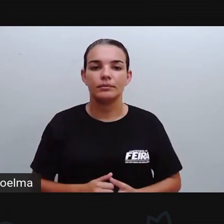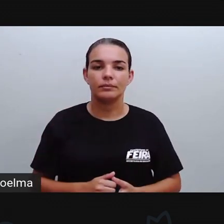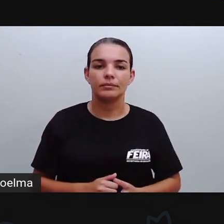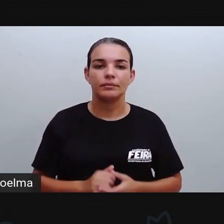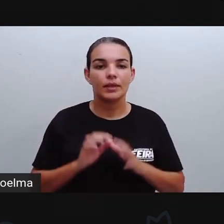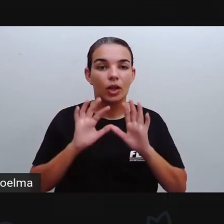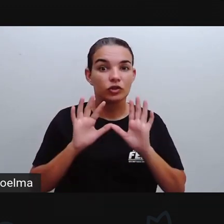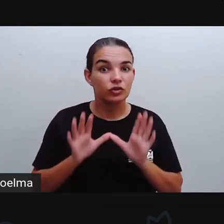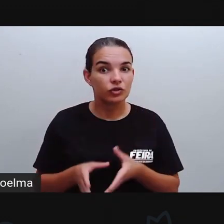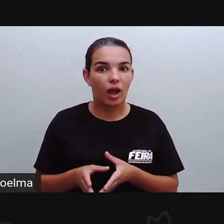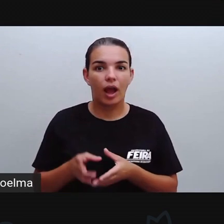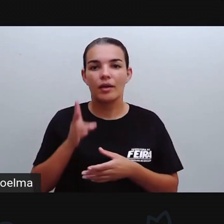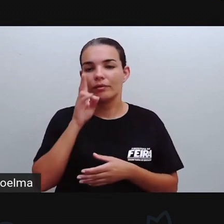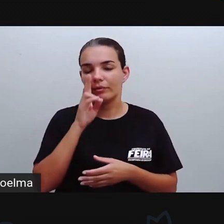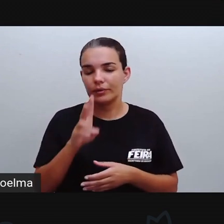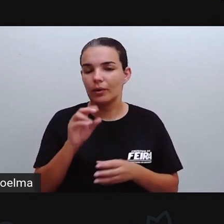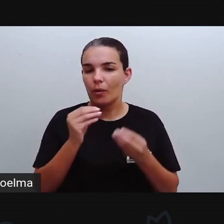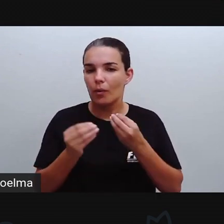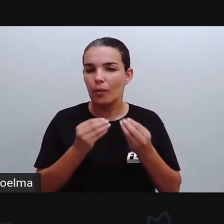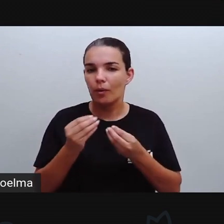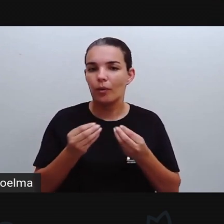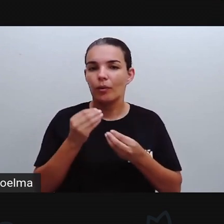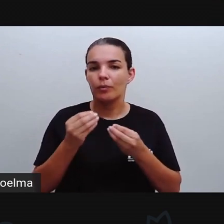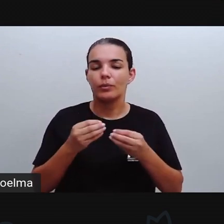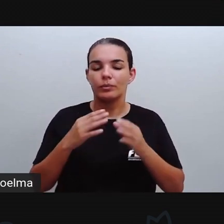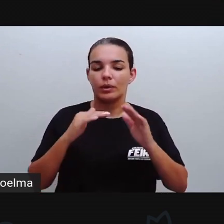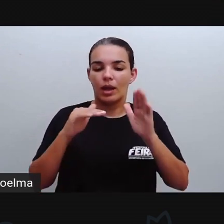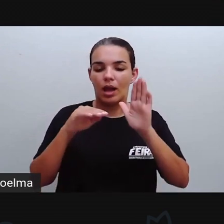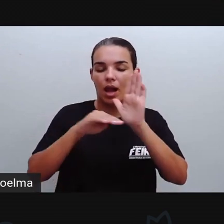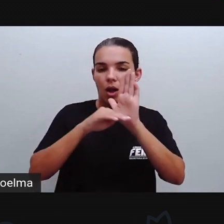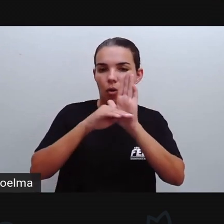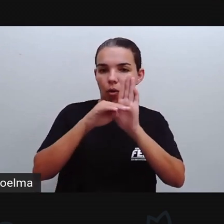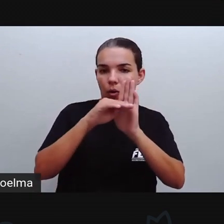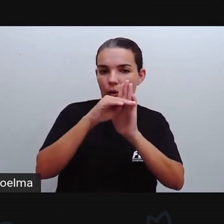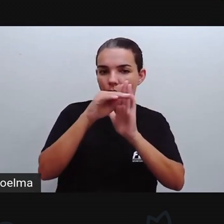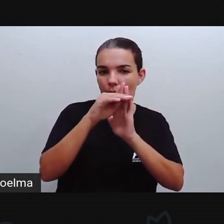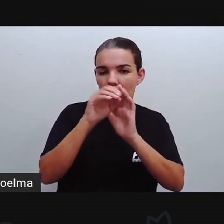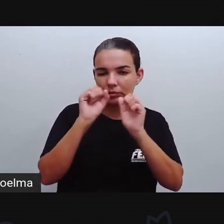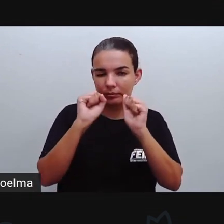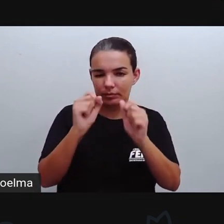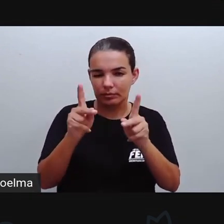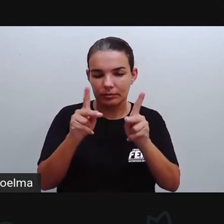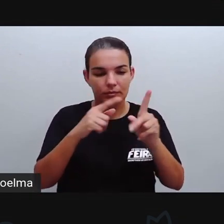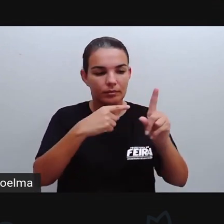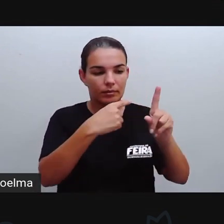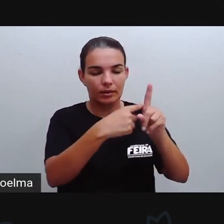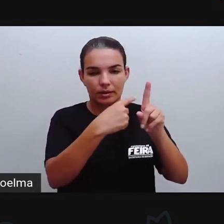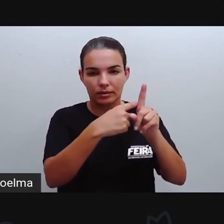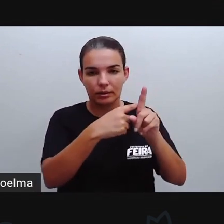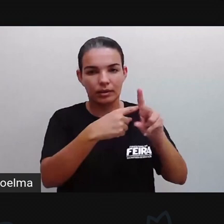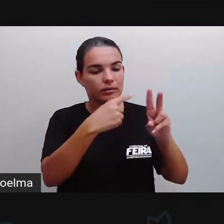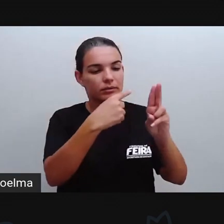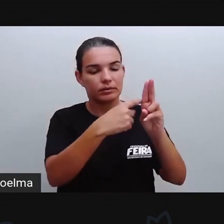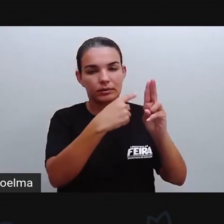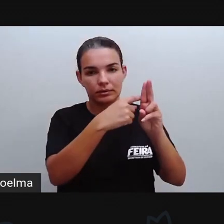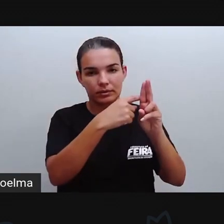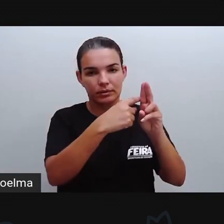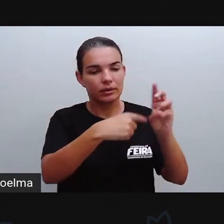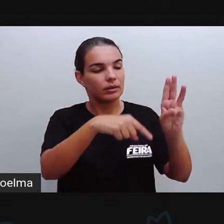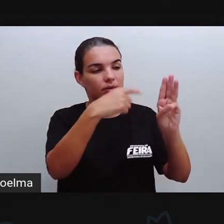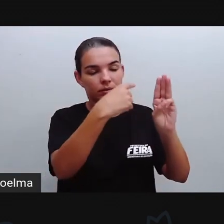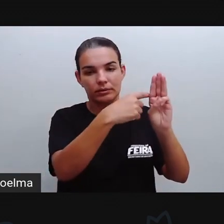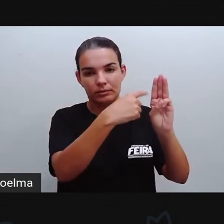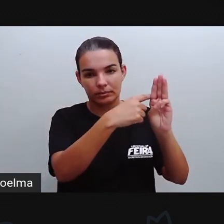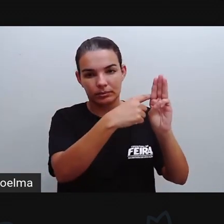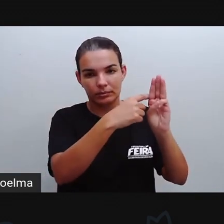trabalhou, já, sobre o sistema de numeração decimal, sobre a ordem. Aqui é a casa das dezenas. Então, cada 1 aqui é uma dezena.